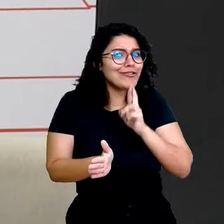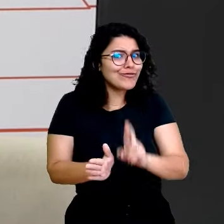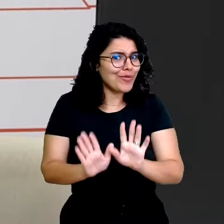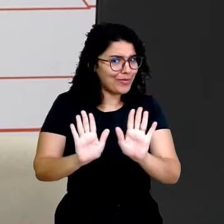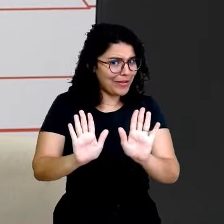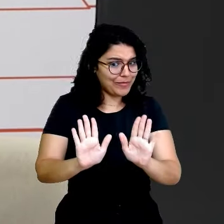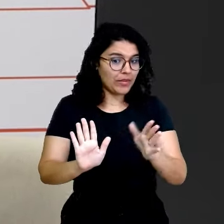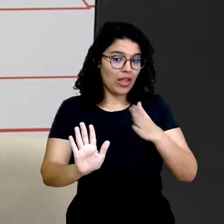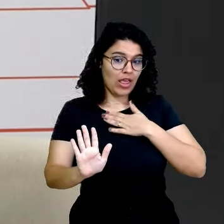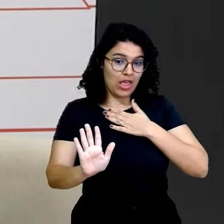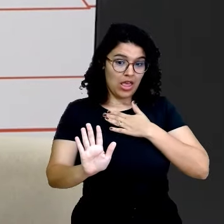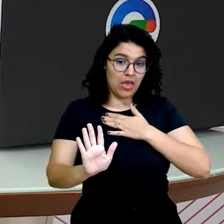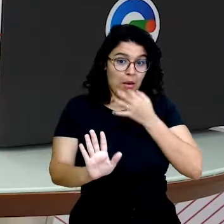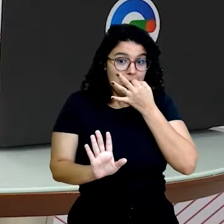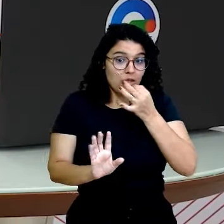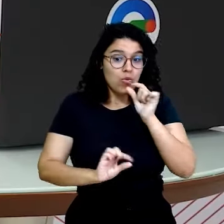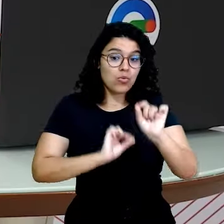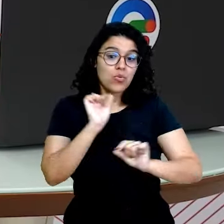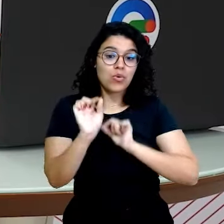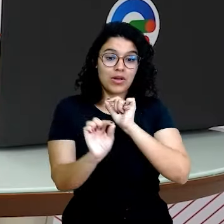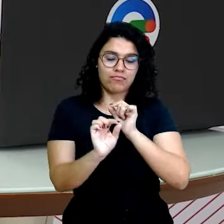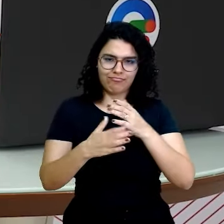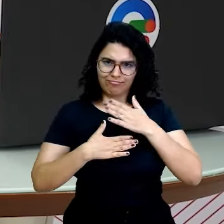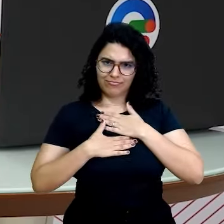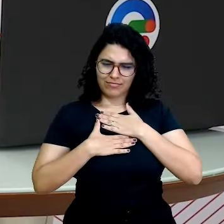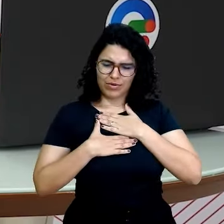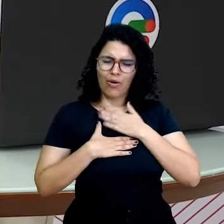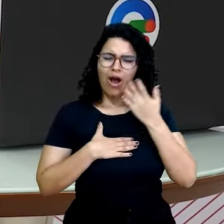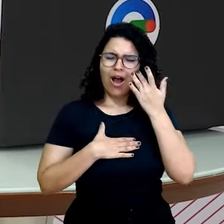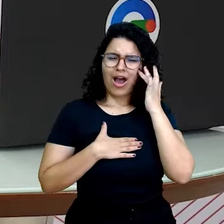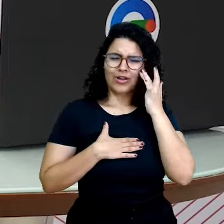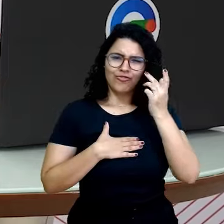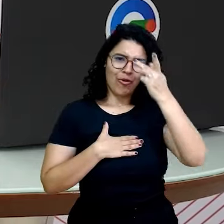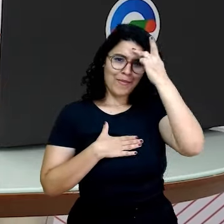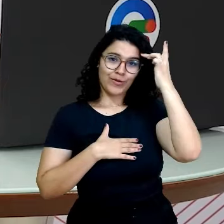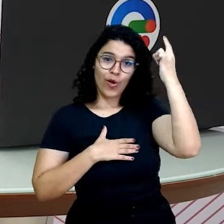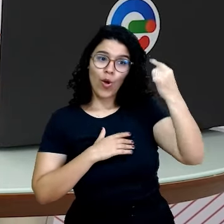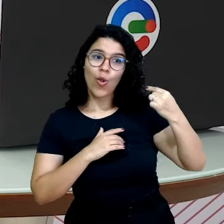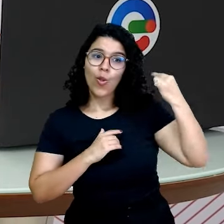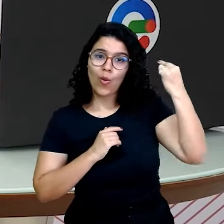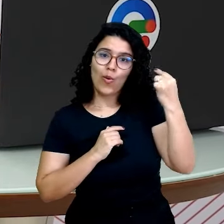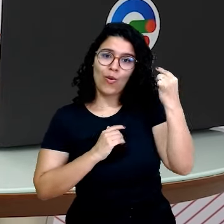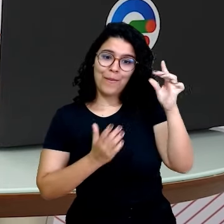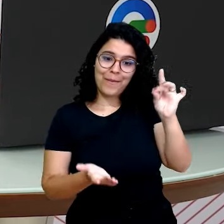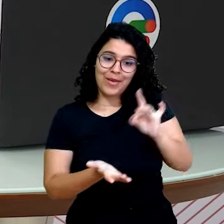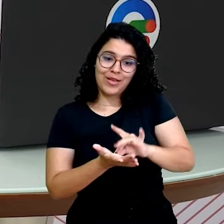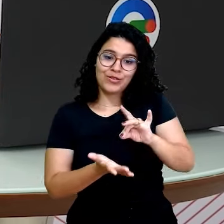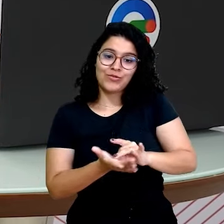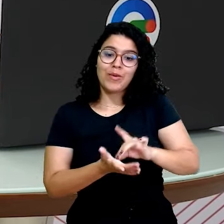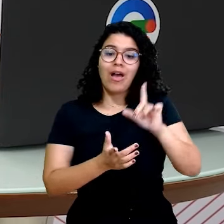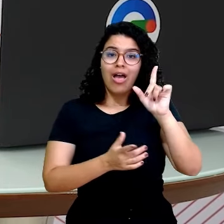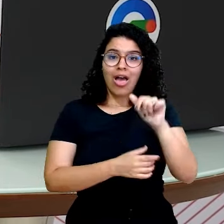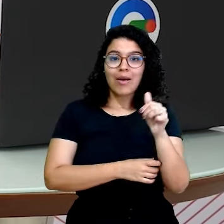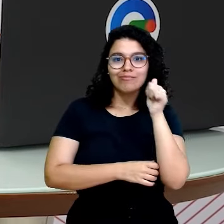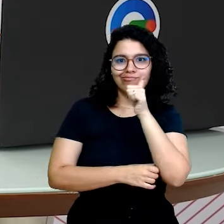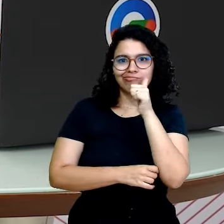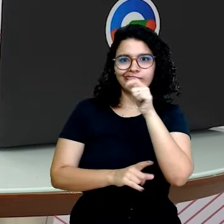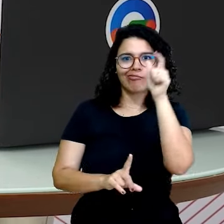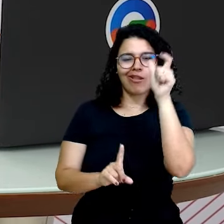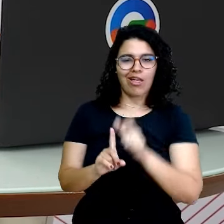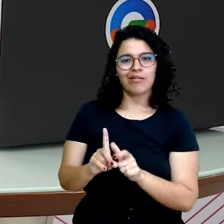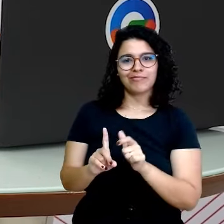Vejam como eu faria, tá? Na minha opinião, o louco entre eles, entre os envolvidos, foi ela.